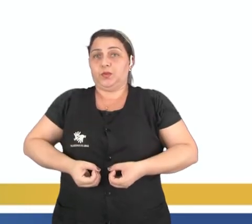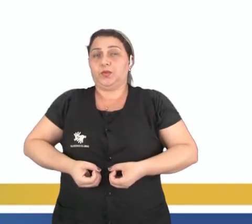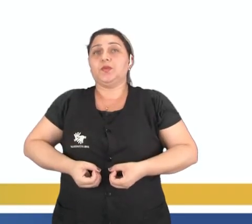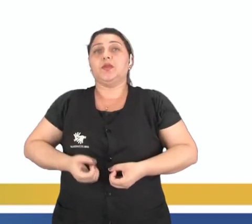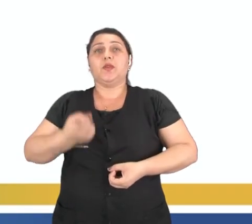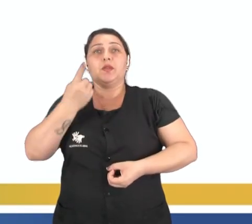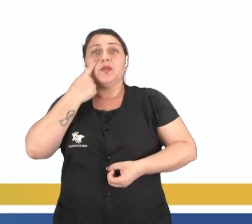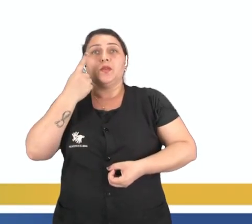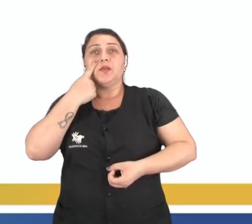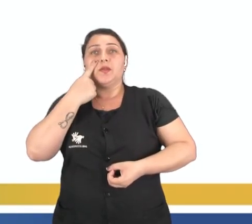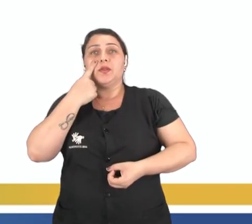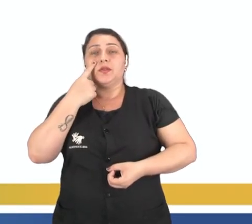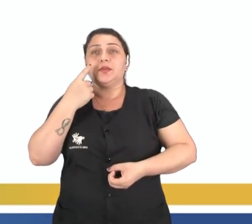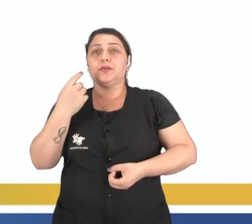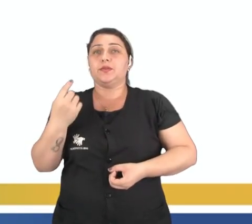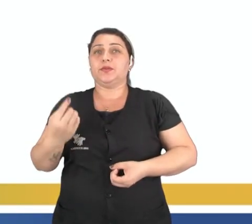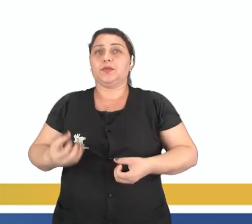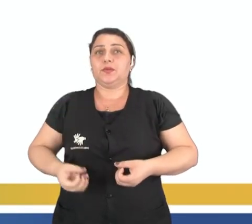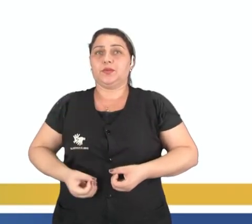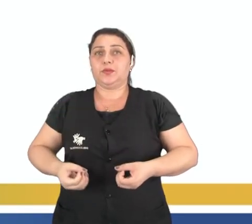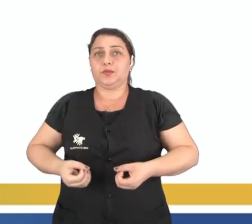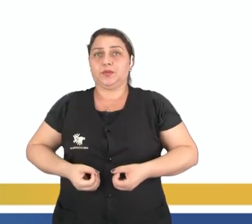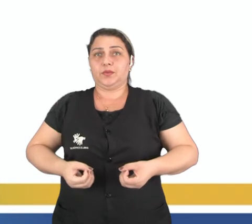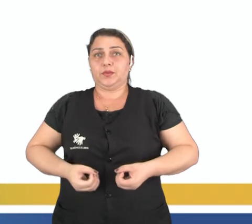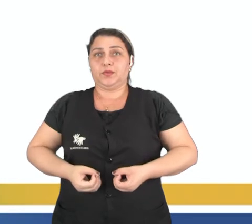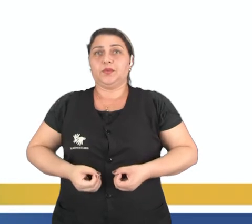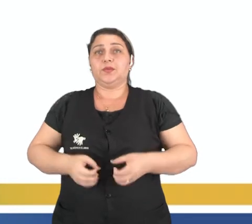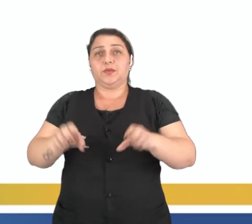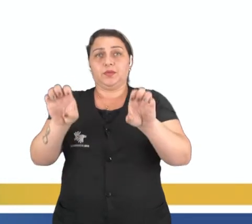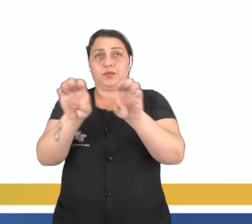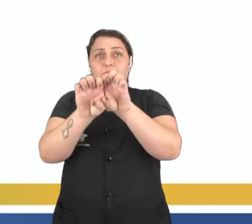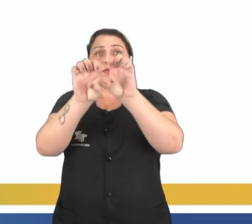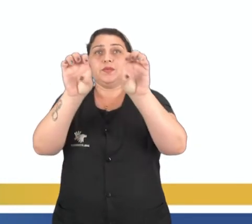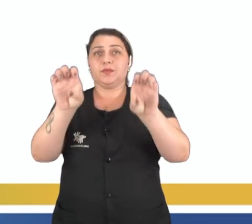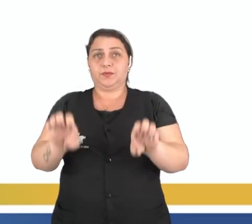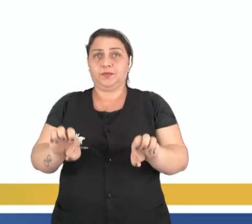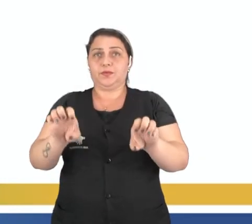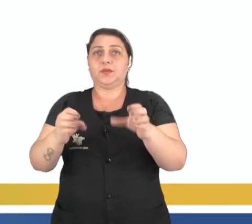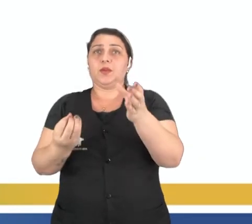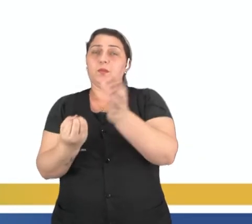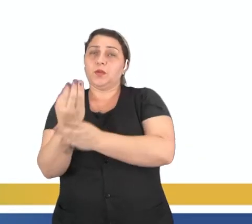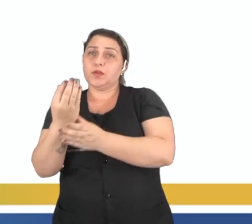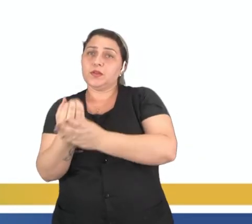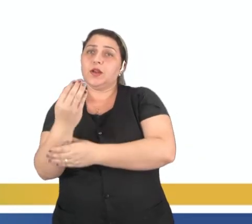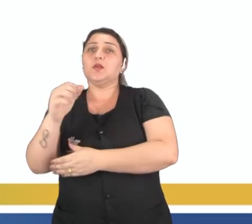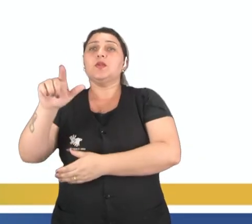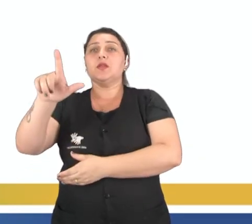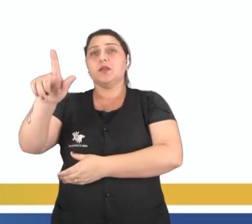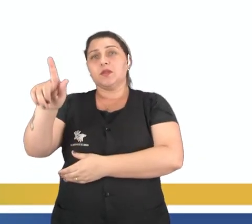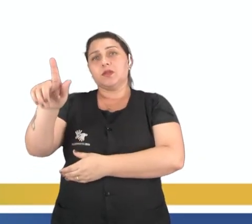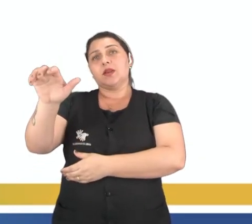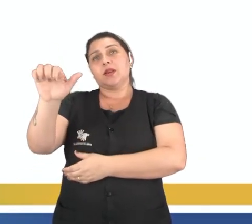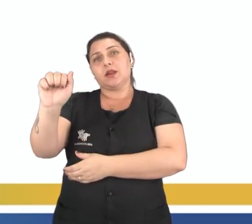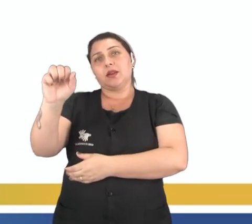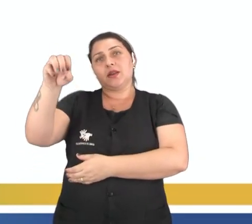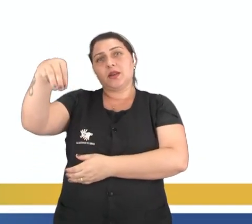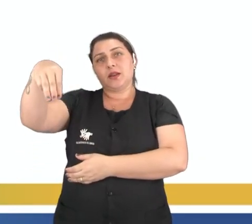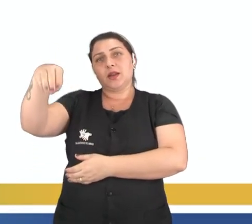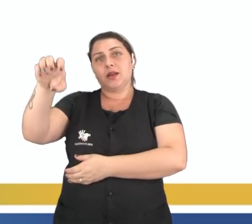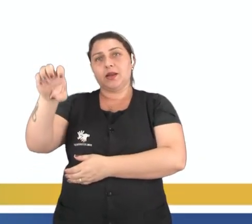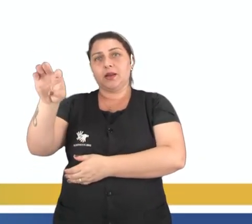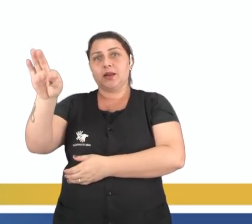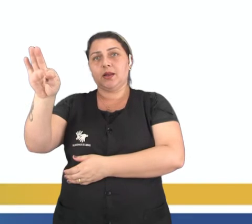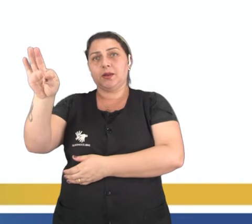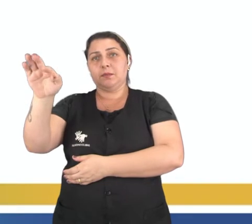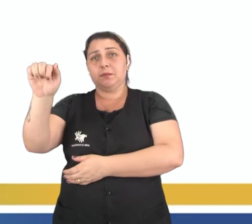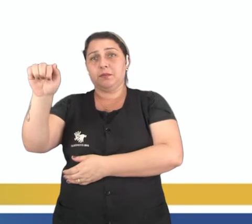vocês observarem ali o número 1, tá indicando na imagem onde modifica o ovário, no caso tá indicando um dos ovários ali na imagem